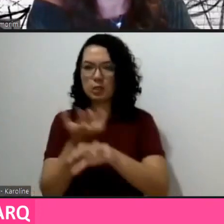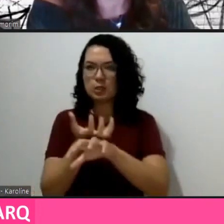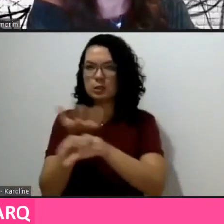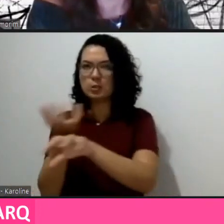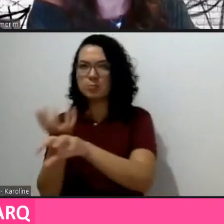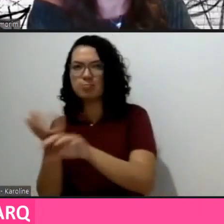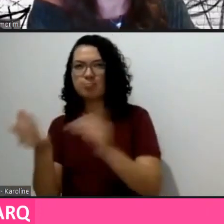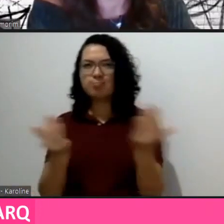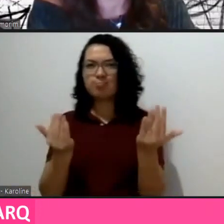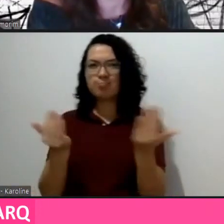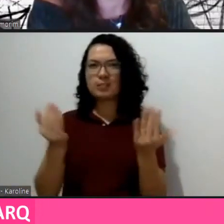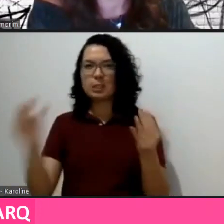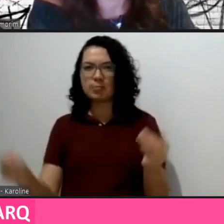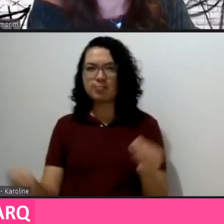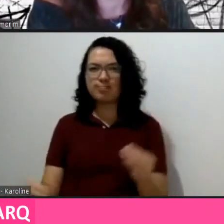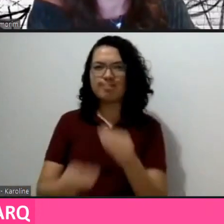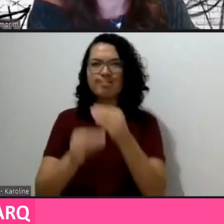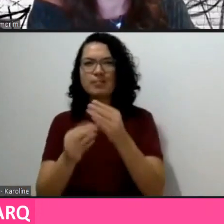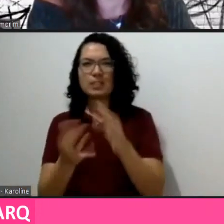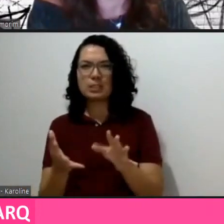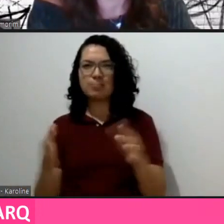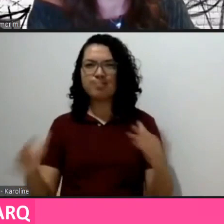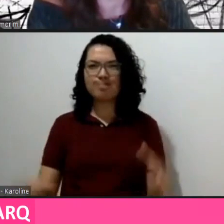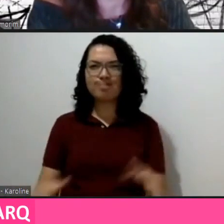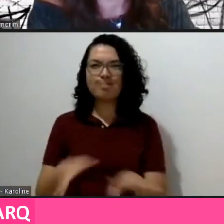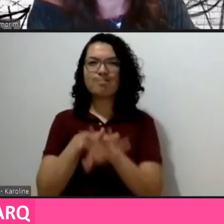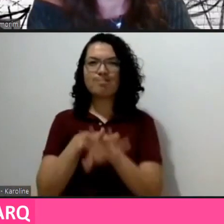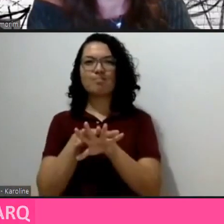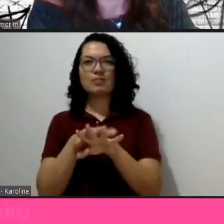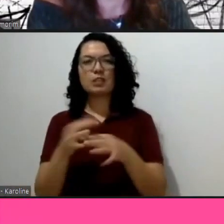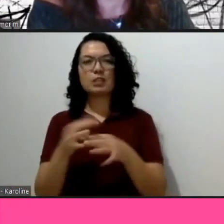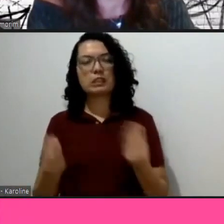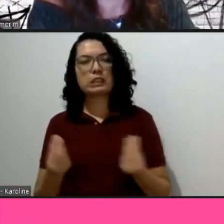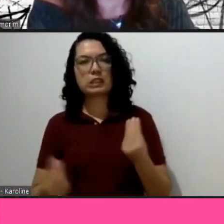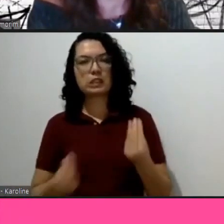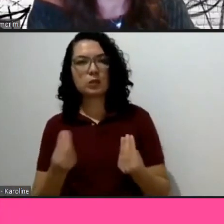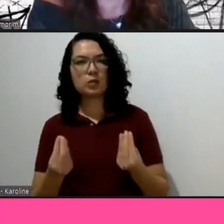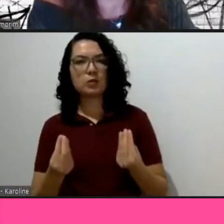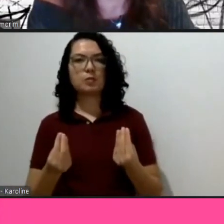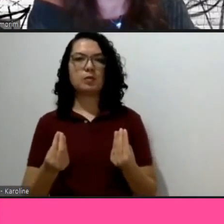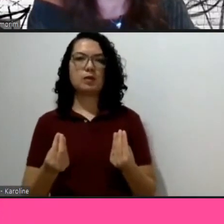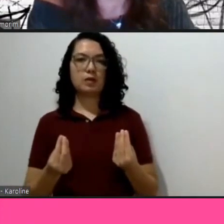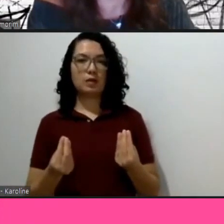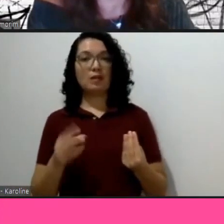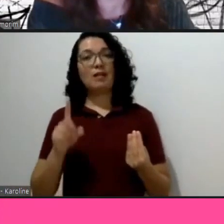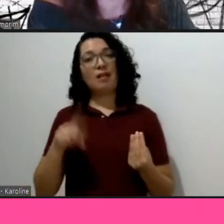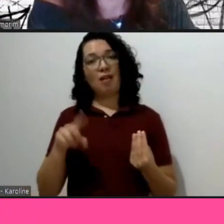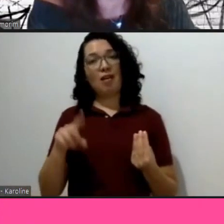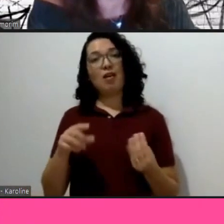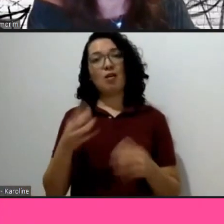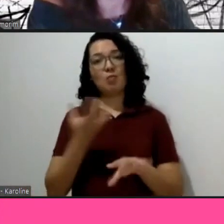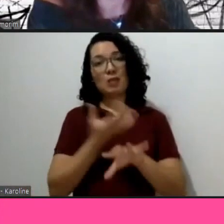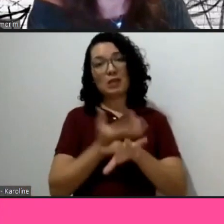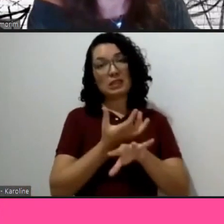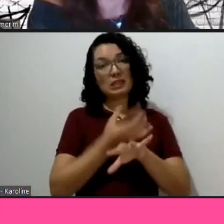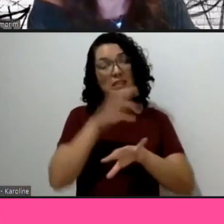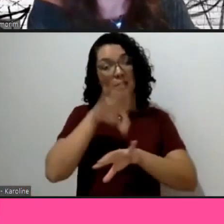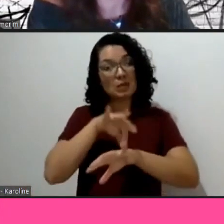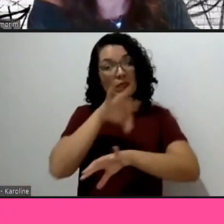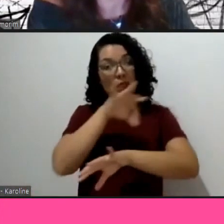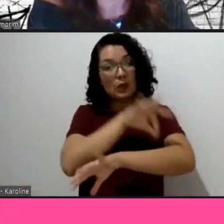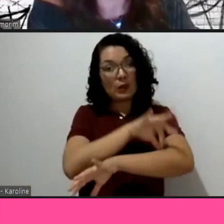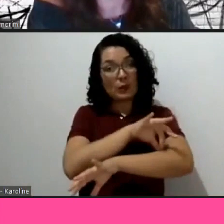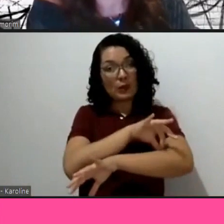interdisciplinaridade resulta muito mais fácil em uma disciplina arquitetônica um pouco mais afín aos